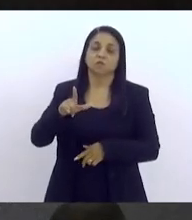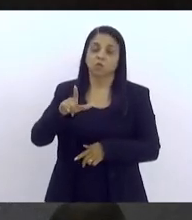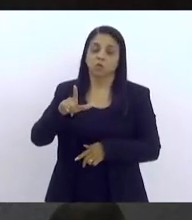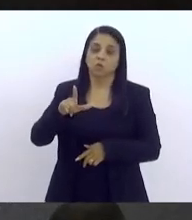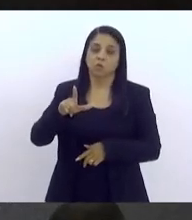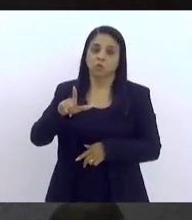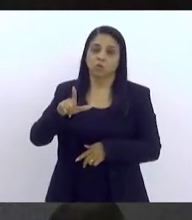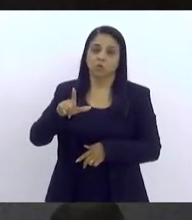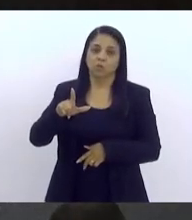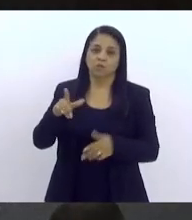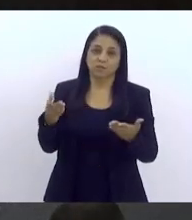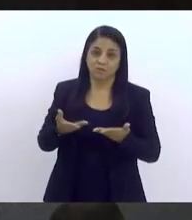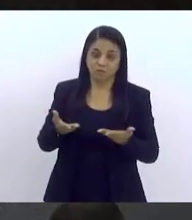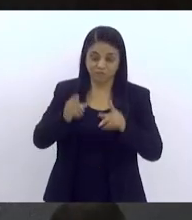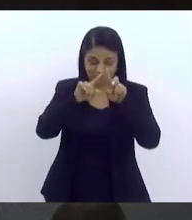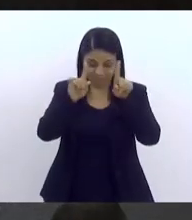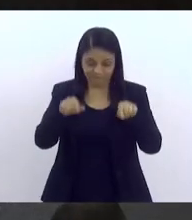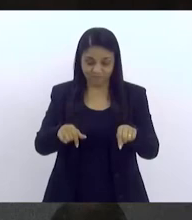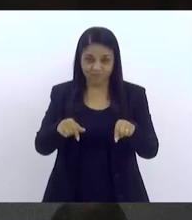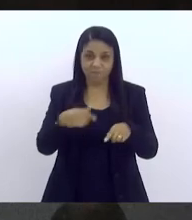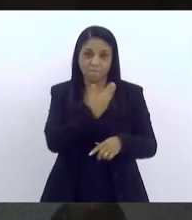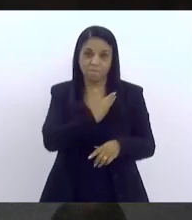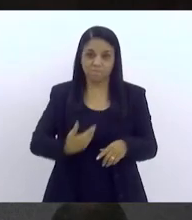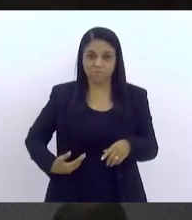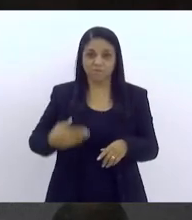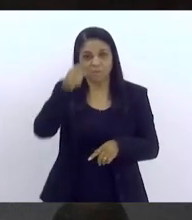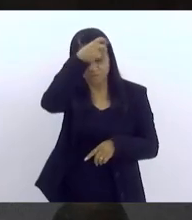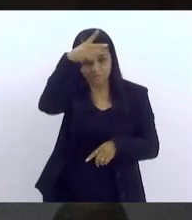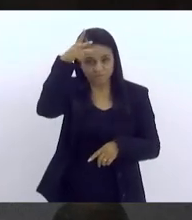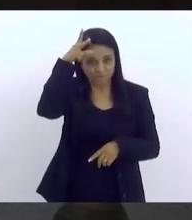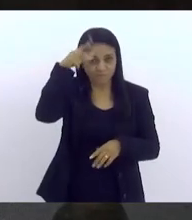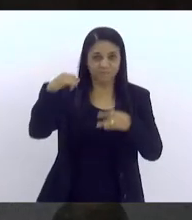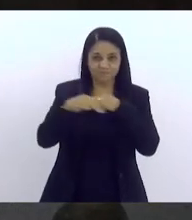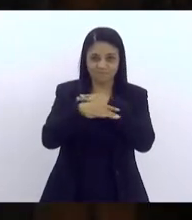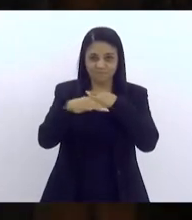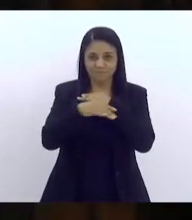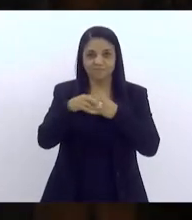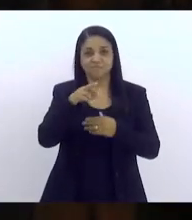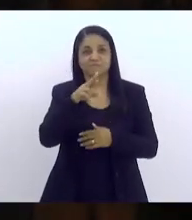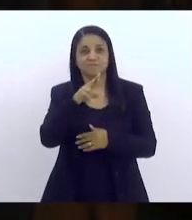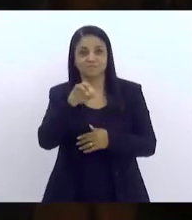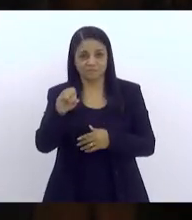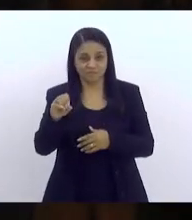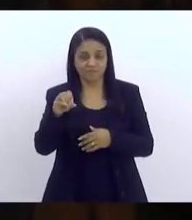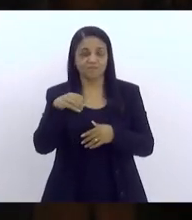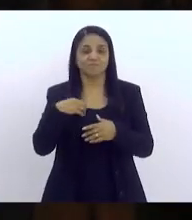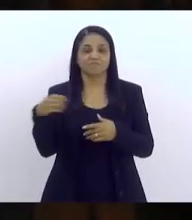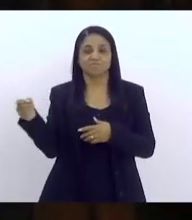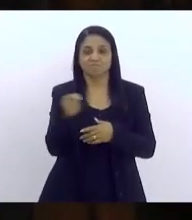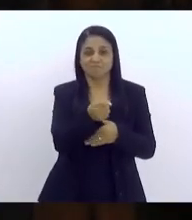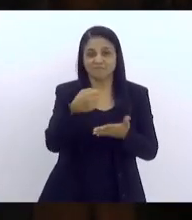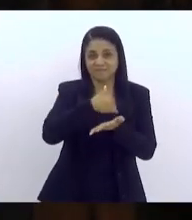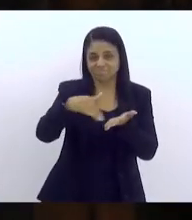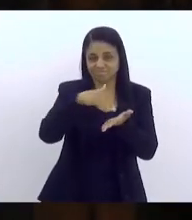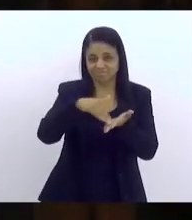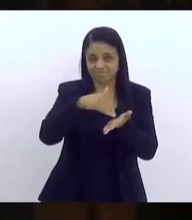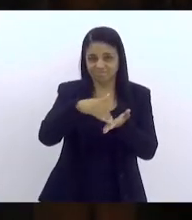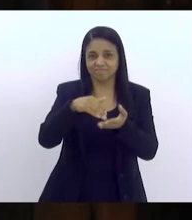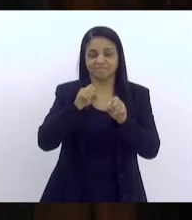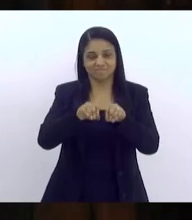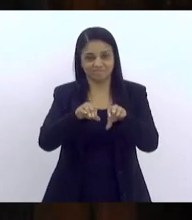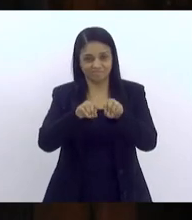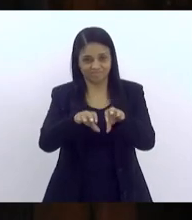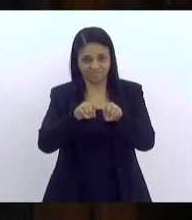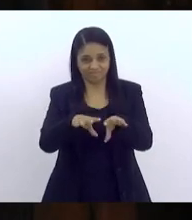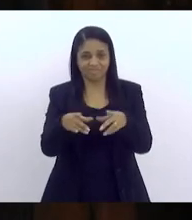-Rio e, atualmente, é servidora pública da Prefeitura da Cidade do Rio de Janeiro, lotada na Secretaria Municipal de Educação.